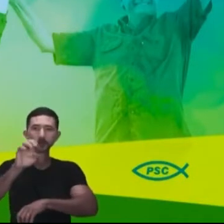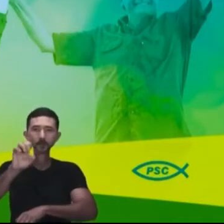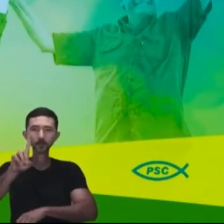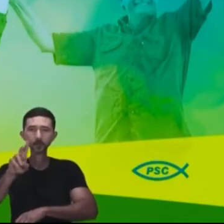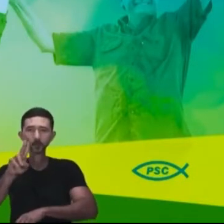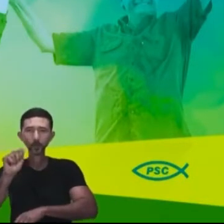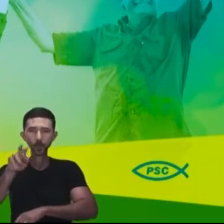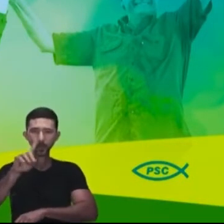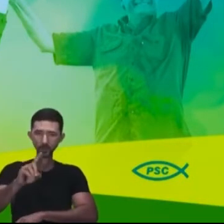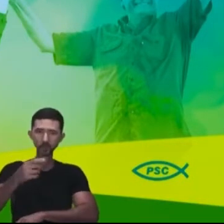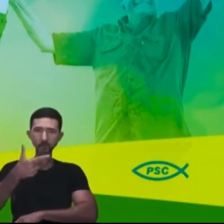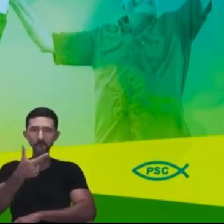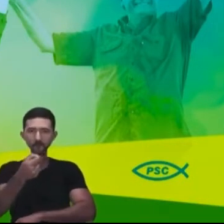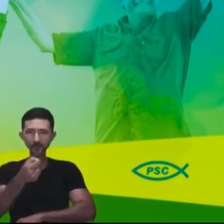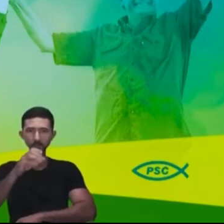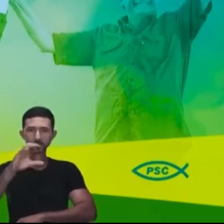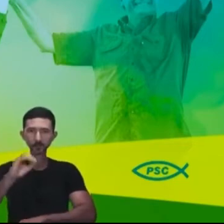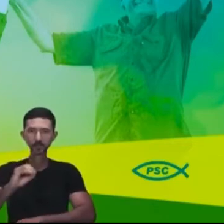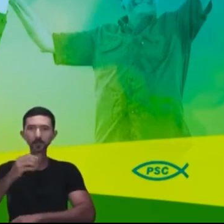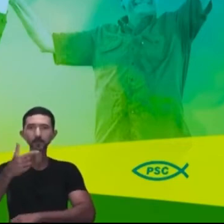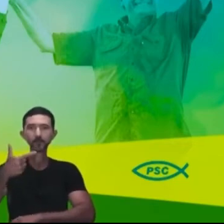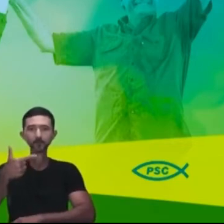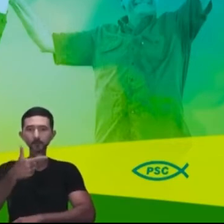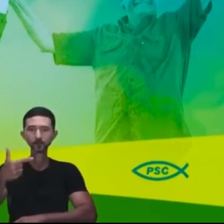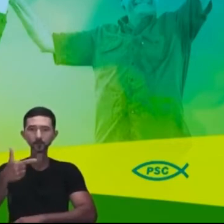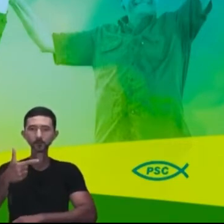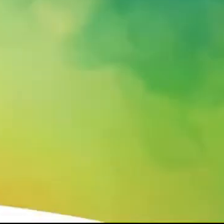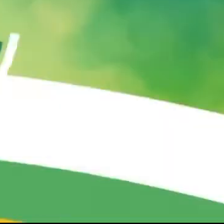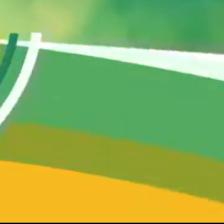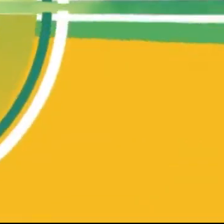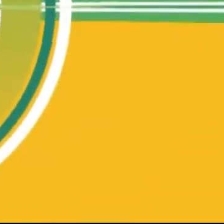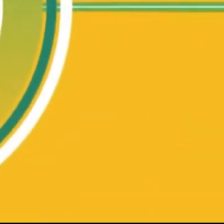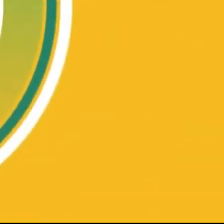Deputado estadual, professor Eduardo, 20-022.